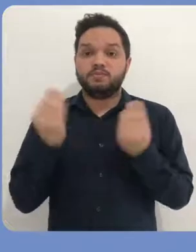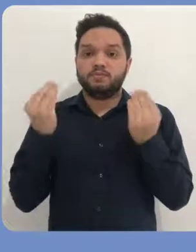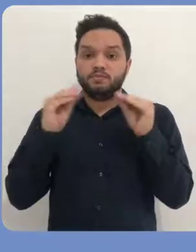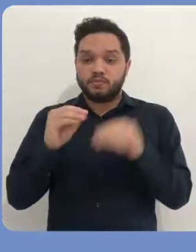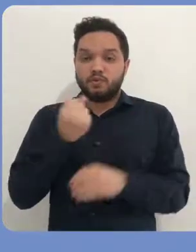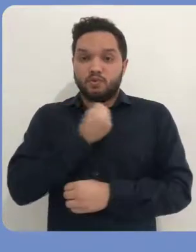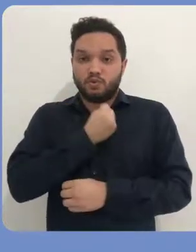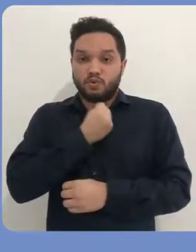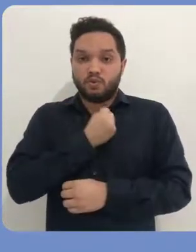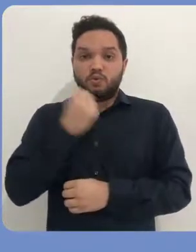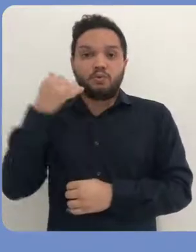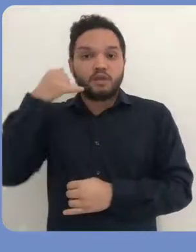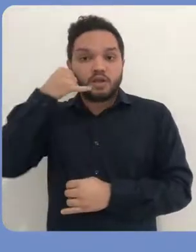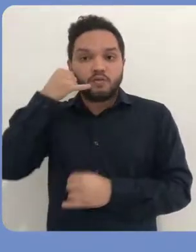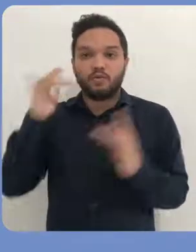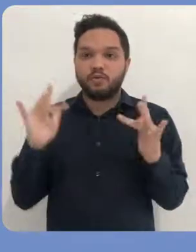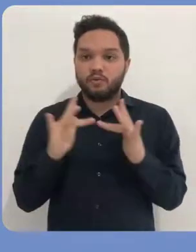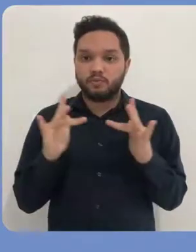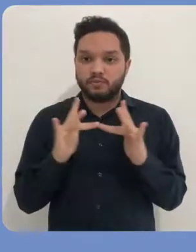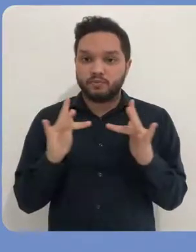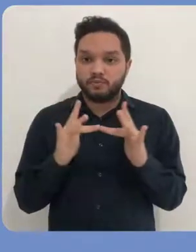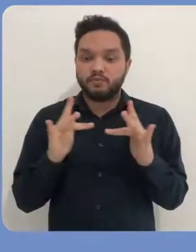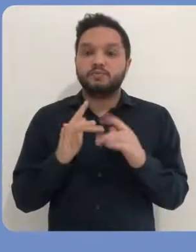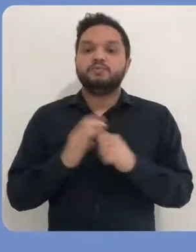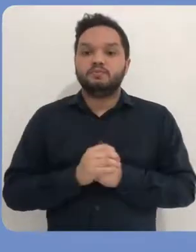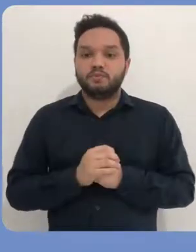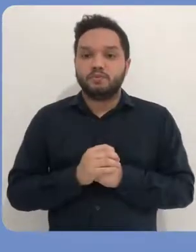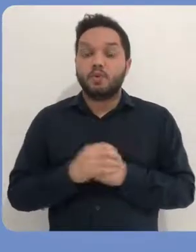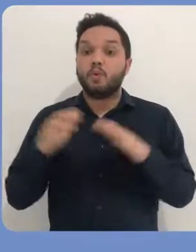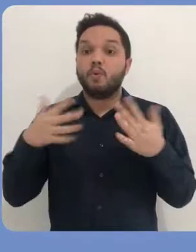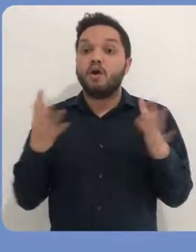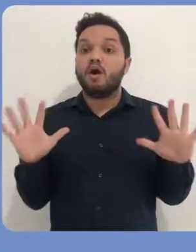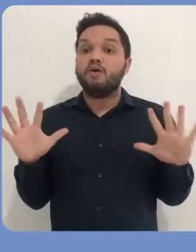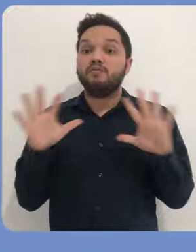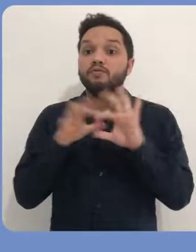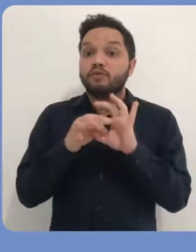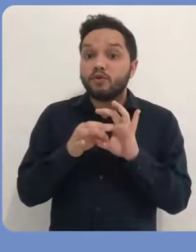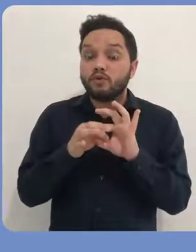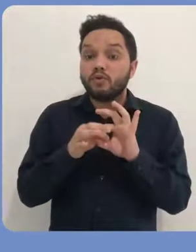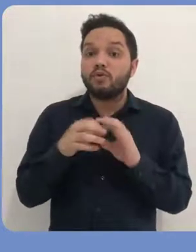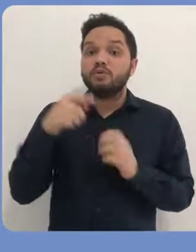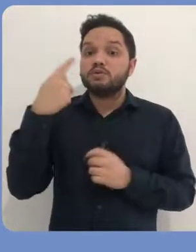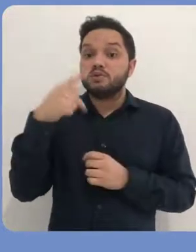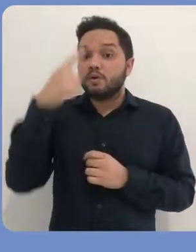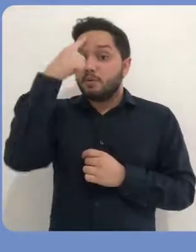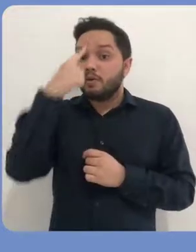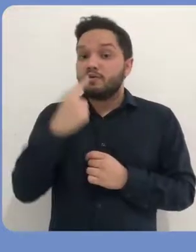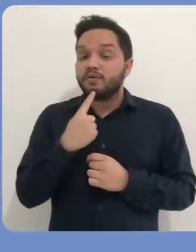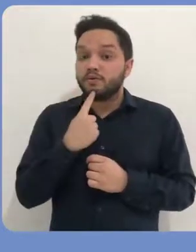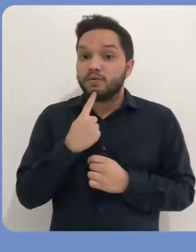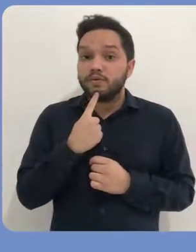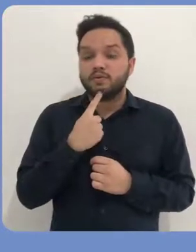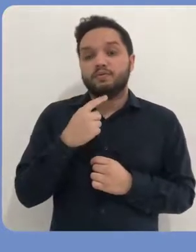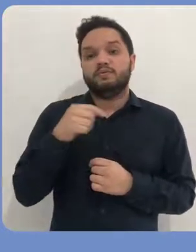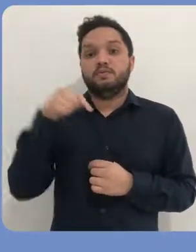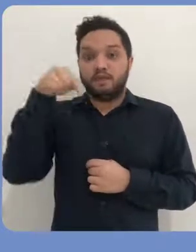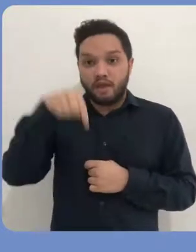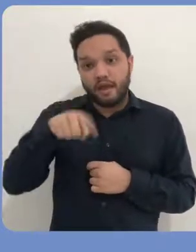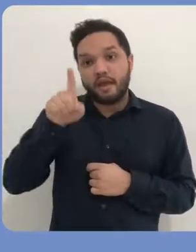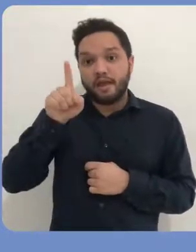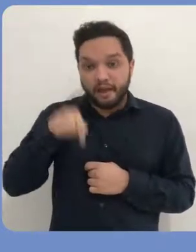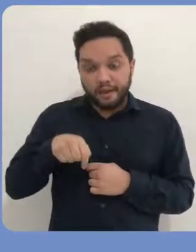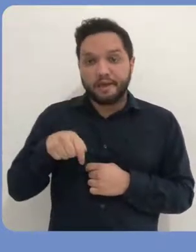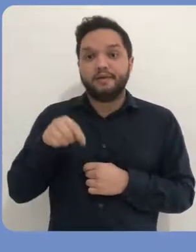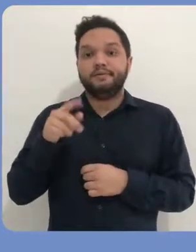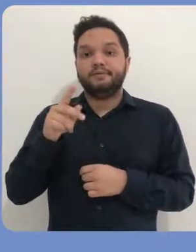informar um dado de telefone para contato, especificar qual que é o vínculo do solicitante à instituição, neste